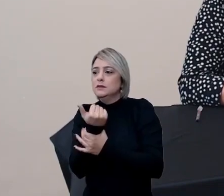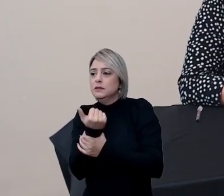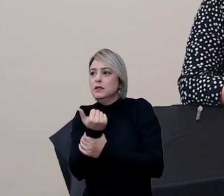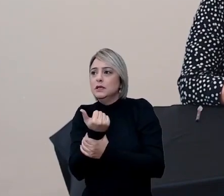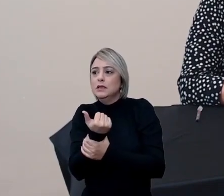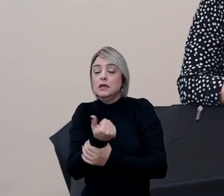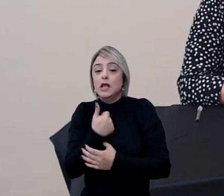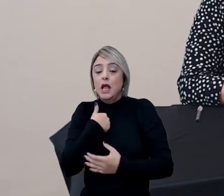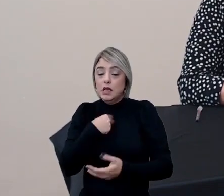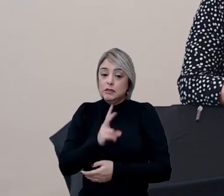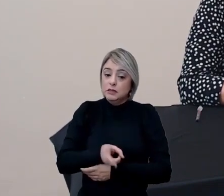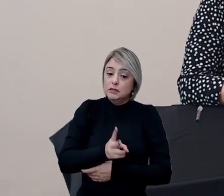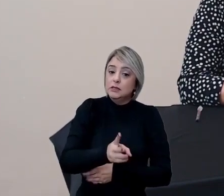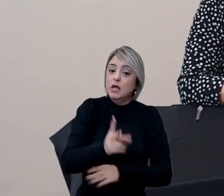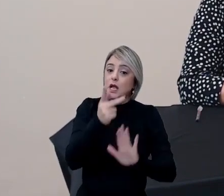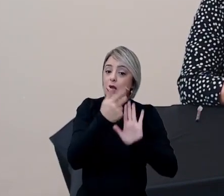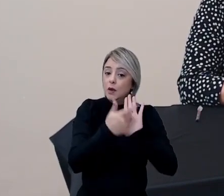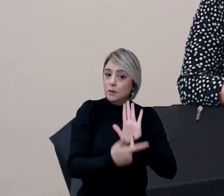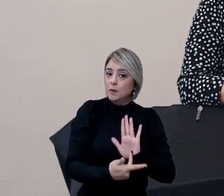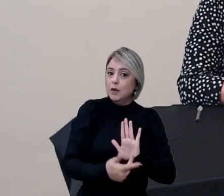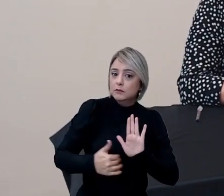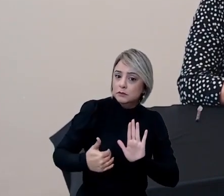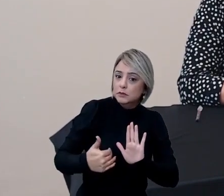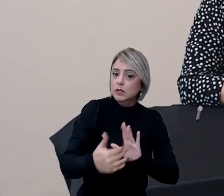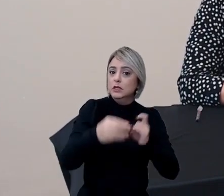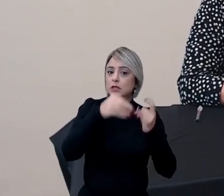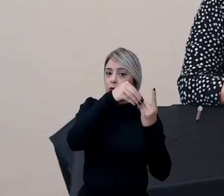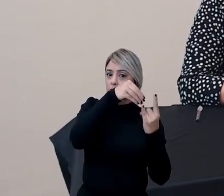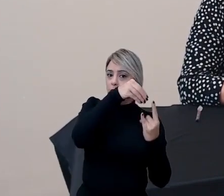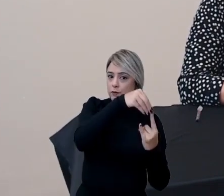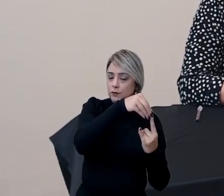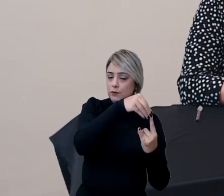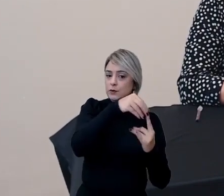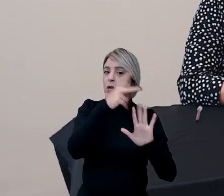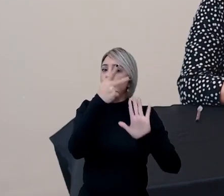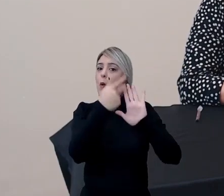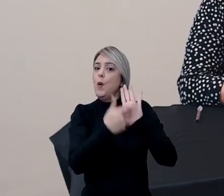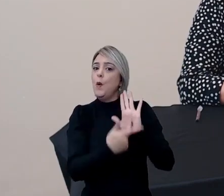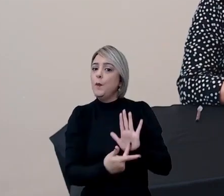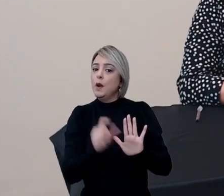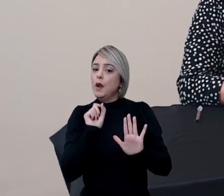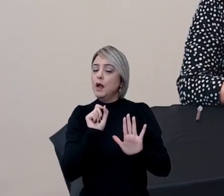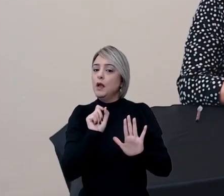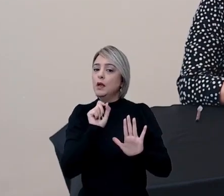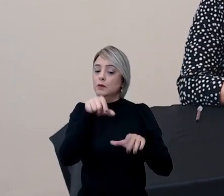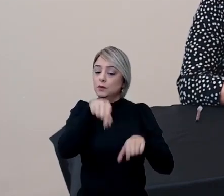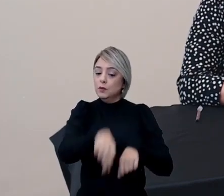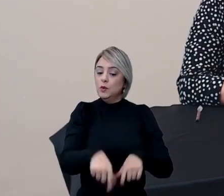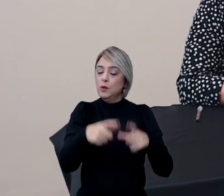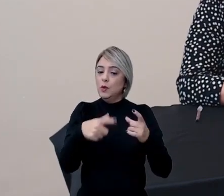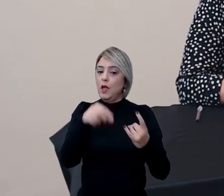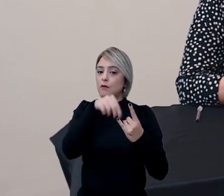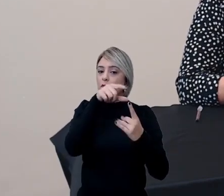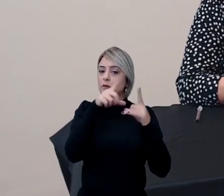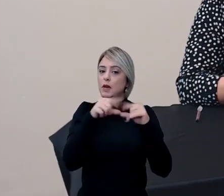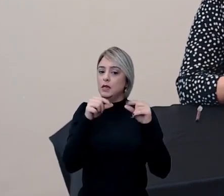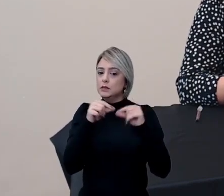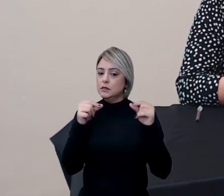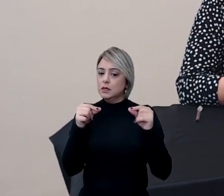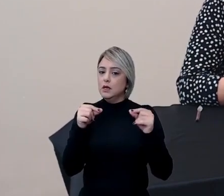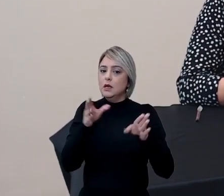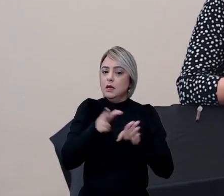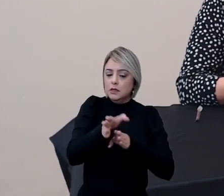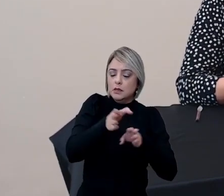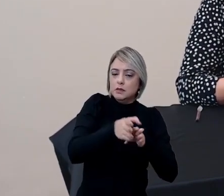a gente segue o plano de contingência da Fiocruz, o plano de contingência da unidade, e as